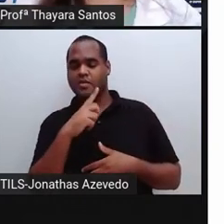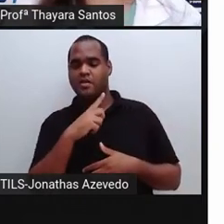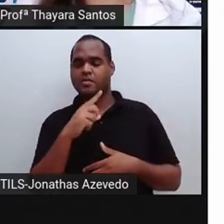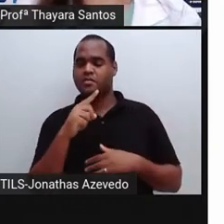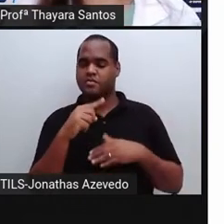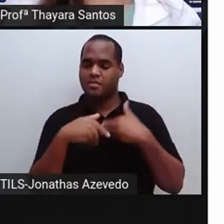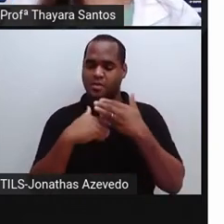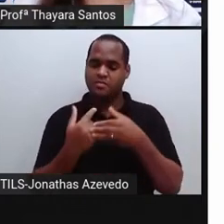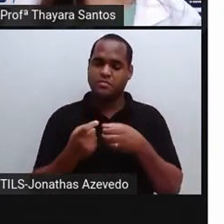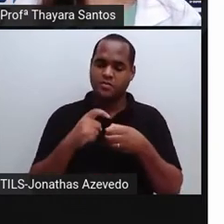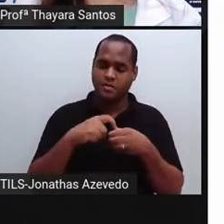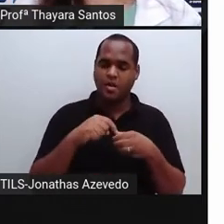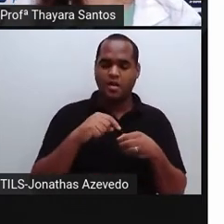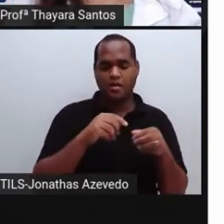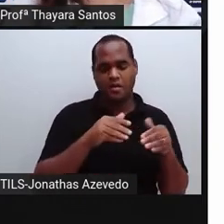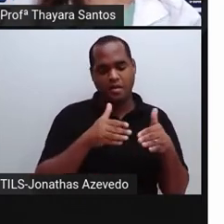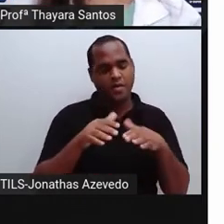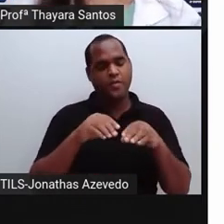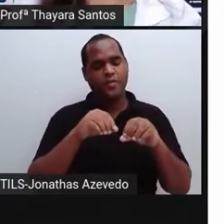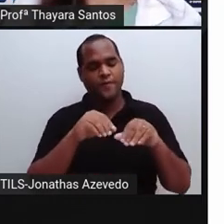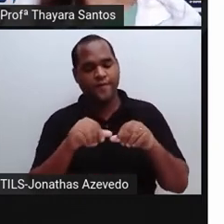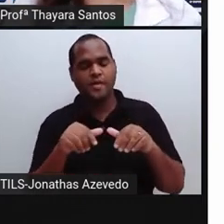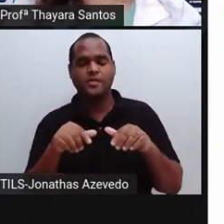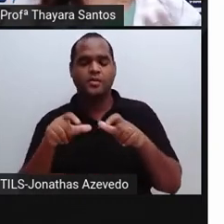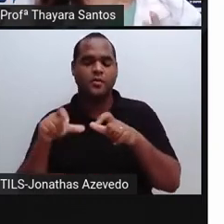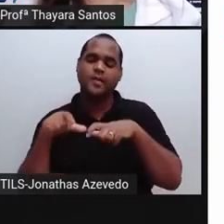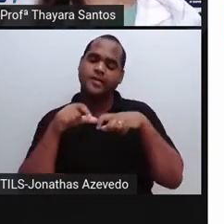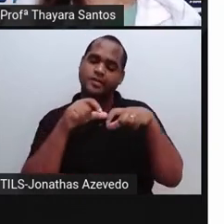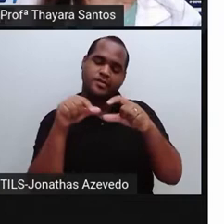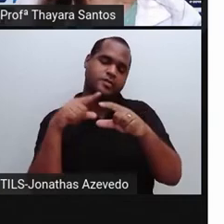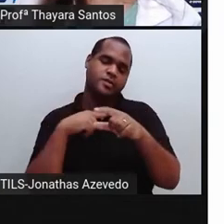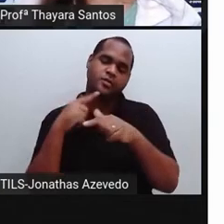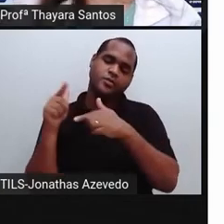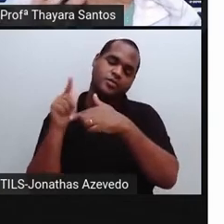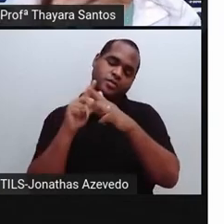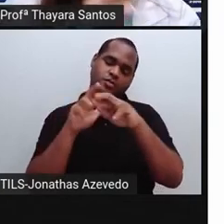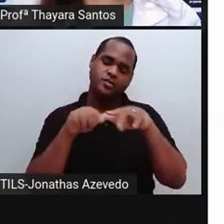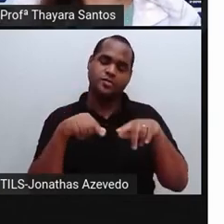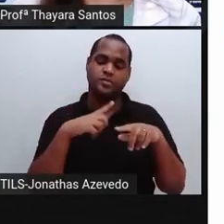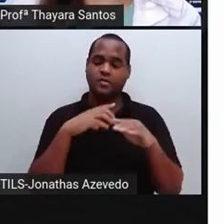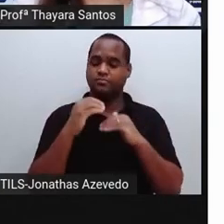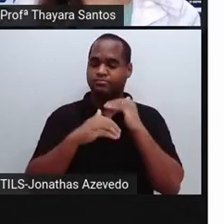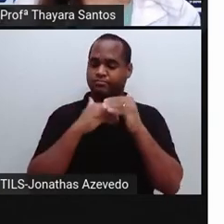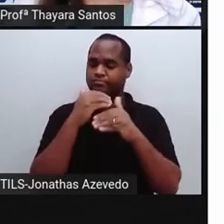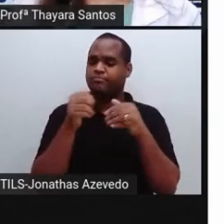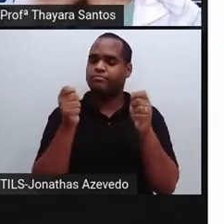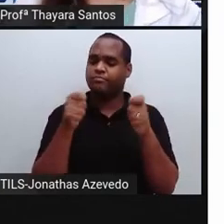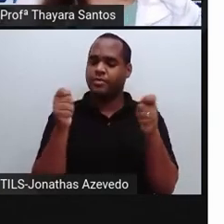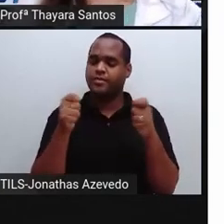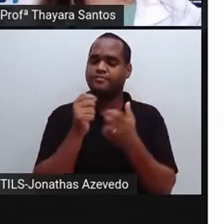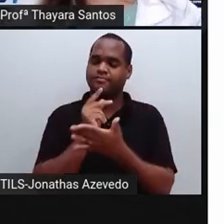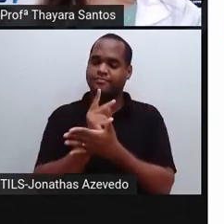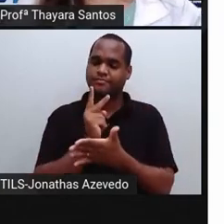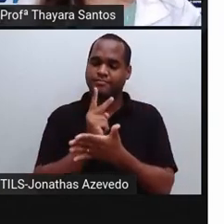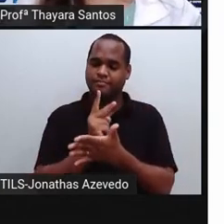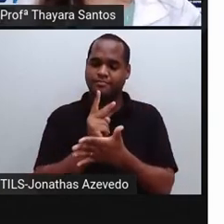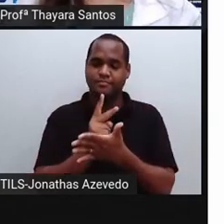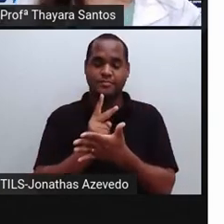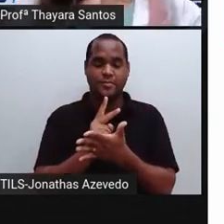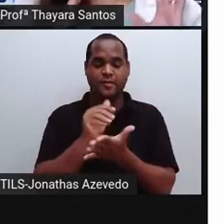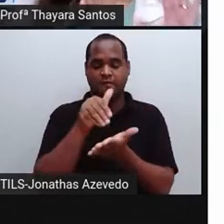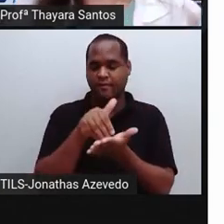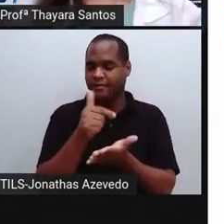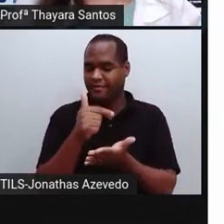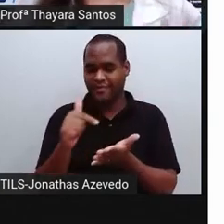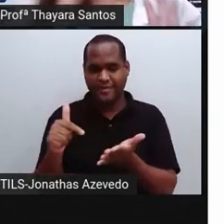voltar para os lagos, para os rios, para os oceanos e tudo mais. E esse processo vai acontecendo continuamente. Ele não tem fim, não